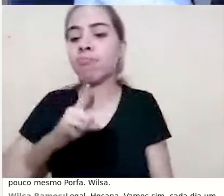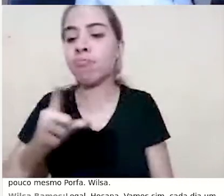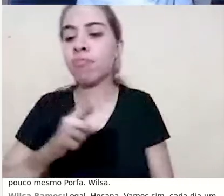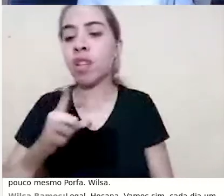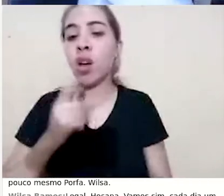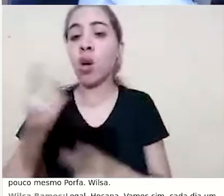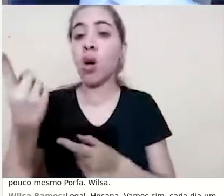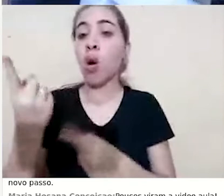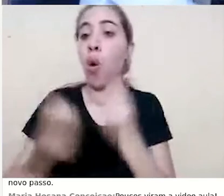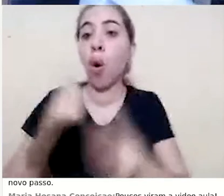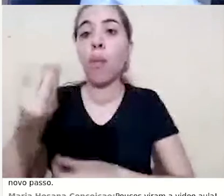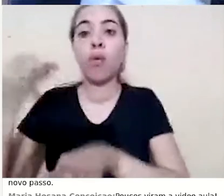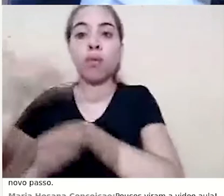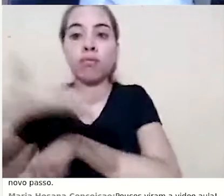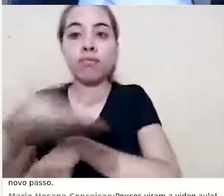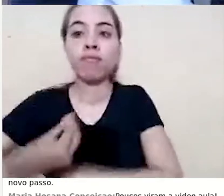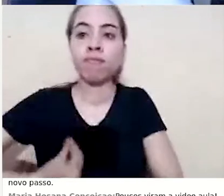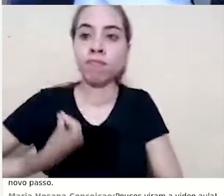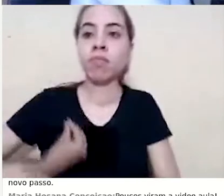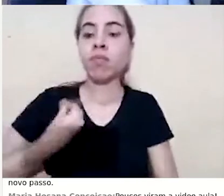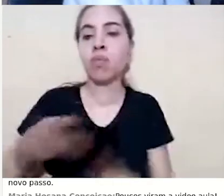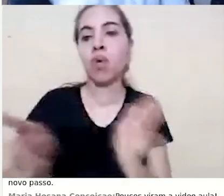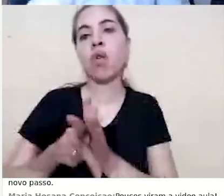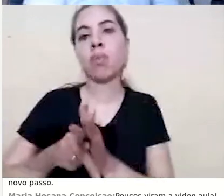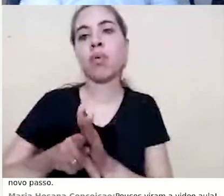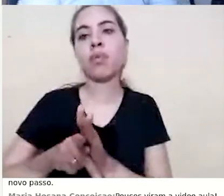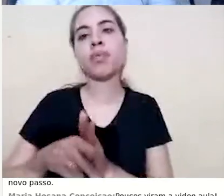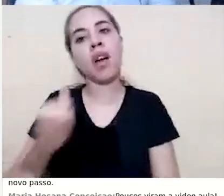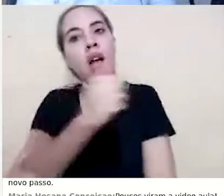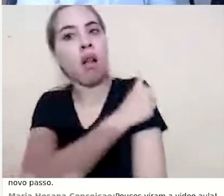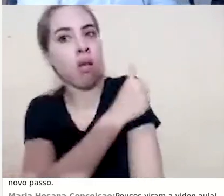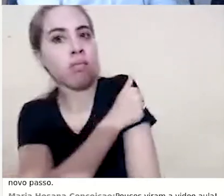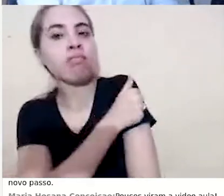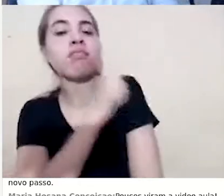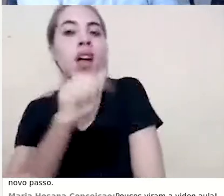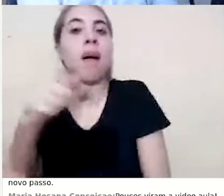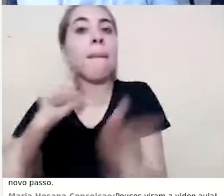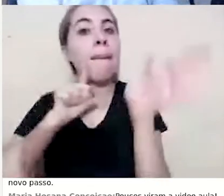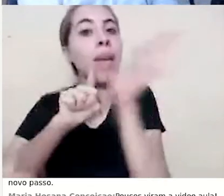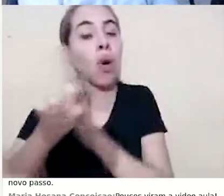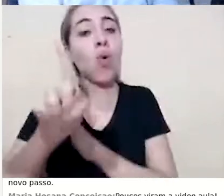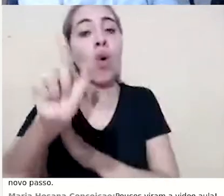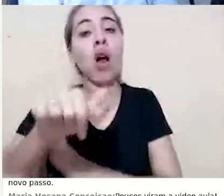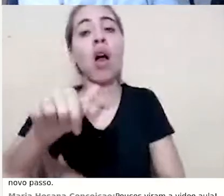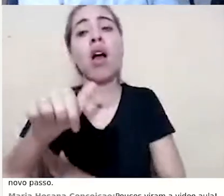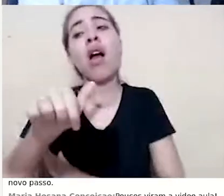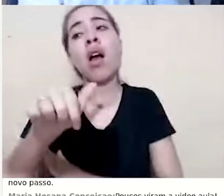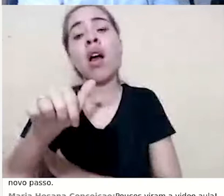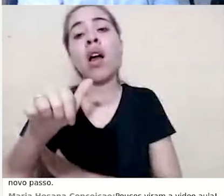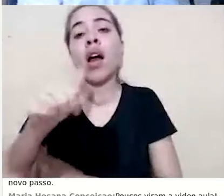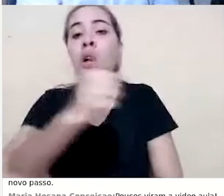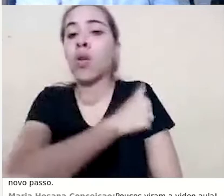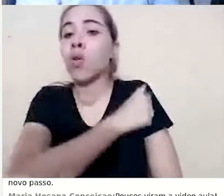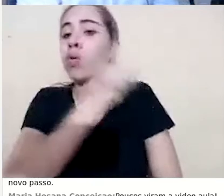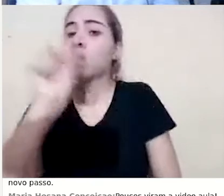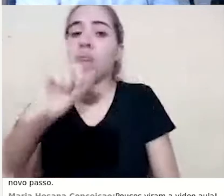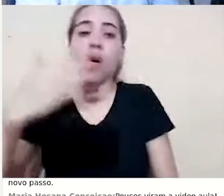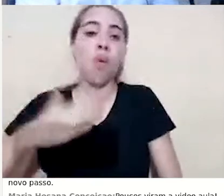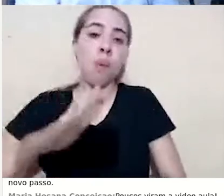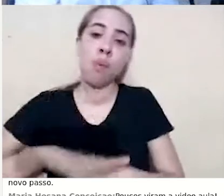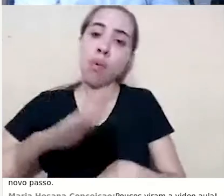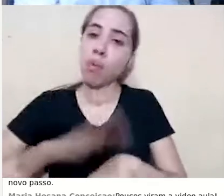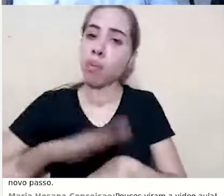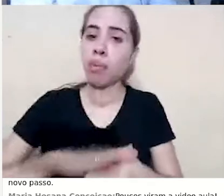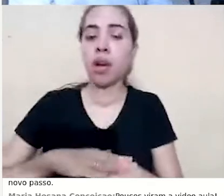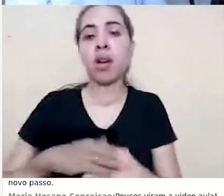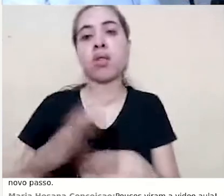participação, a frequência do aluno, né, então, a pergunta era, né, o aluno não estava no momento síncrono,